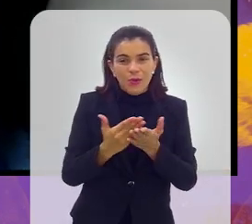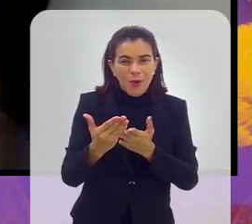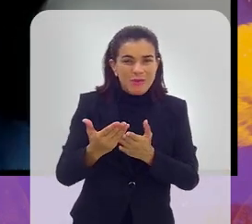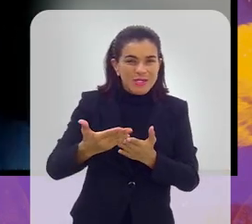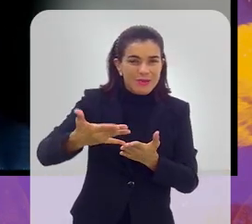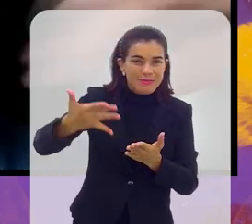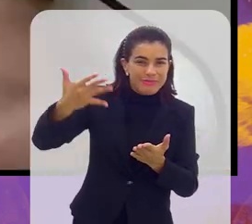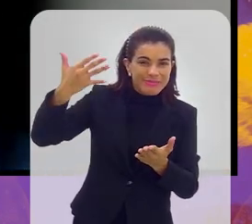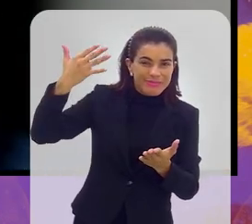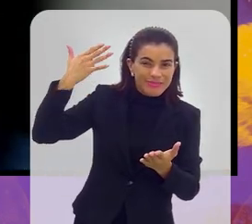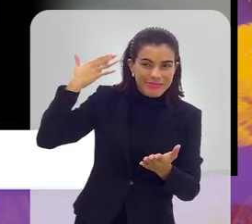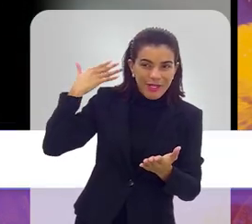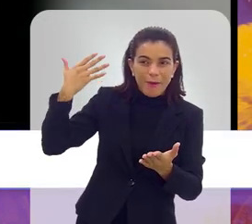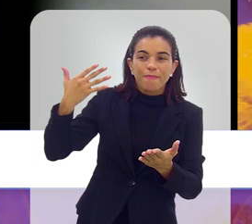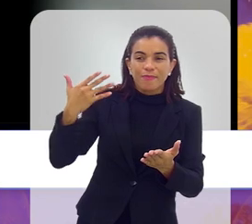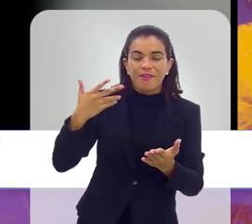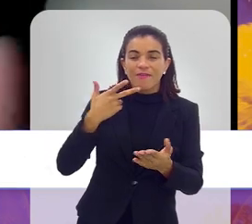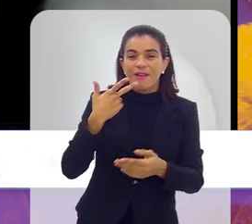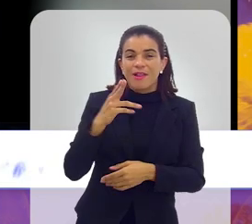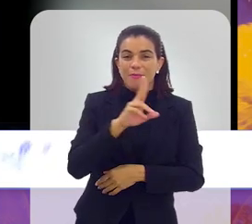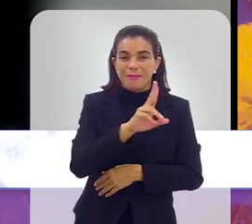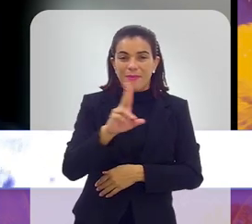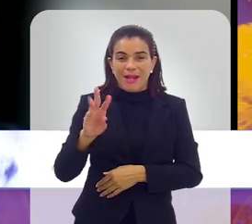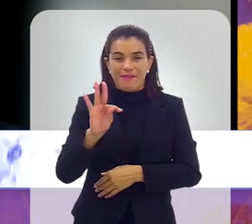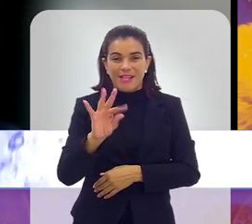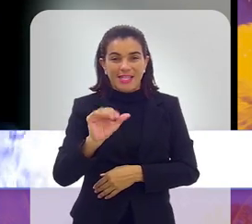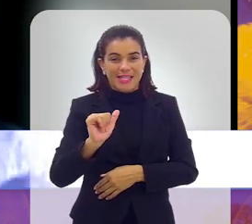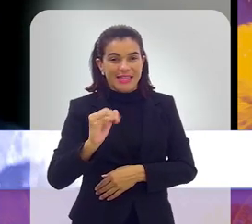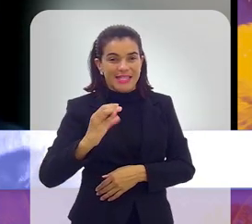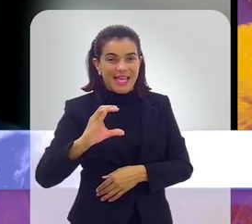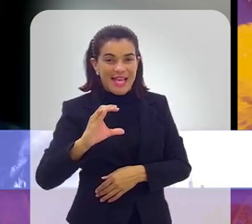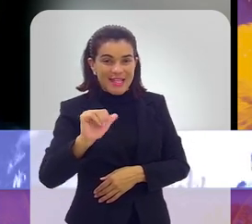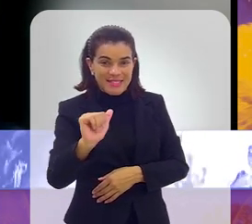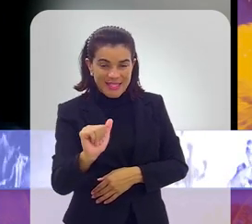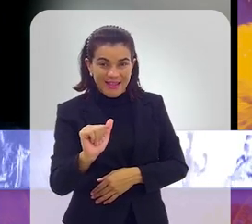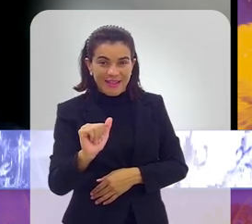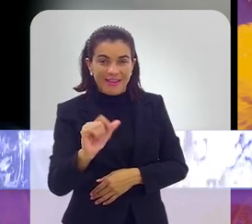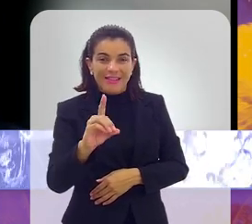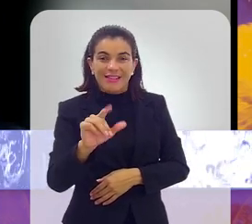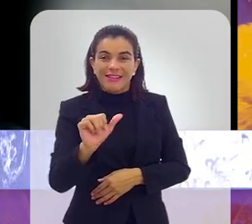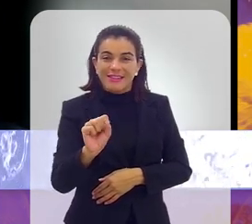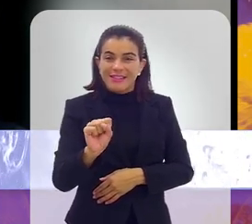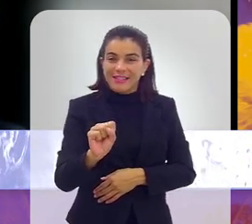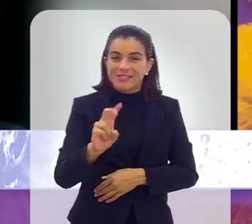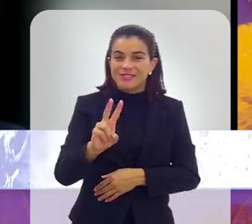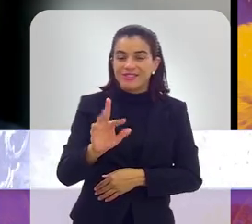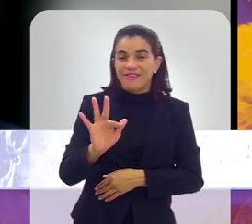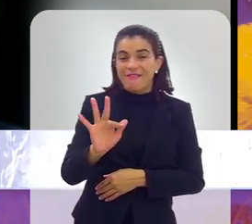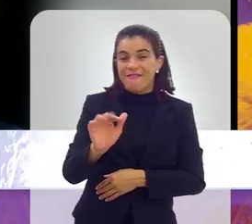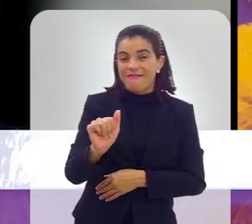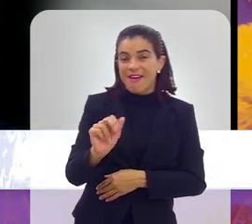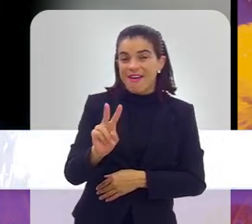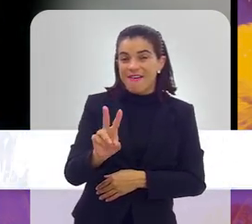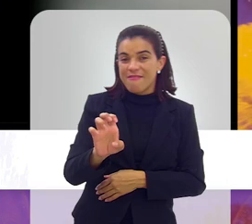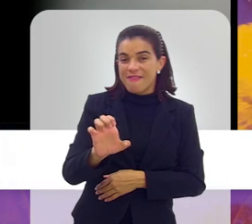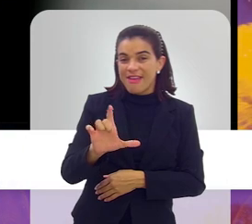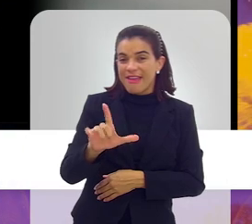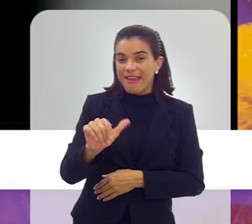começou lá atrás, utilizando esse nome Taça das Favelas, o nome favela ainda não tinha essa